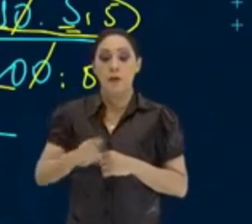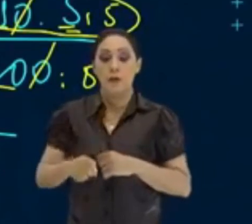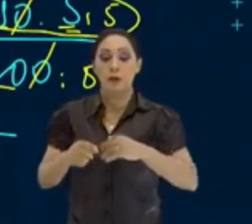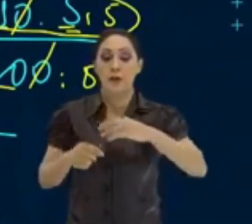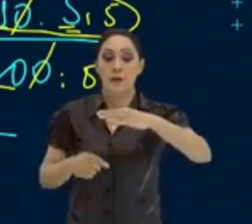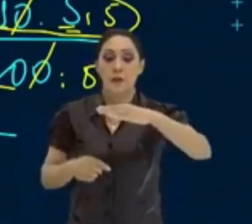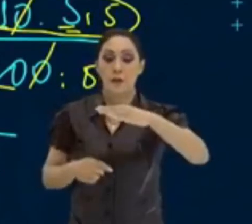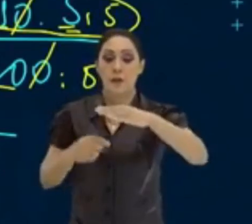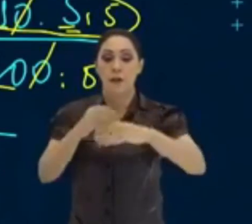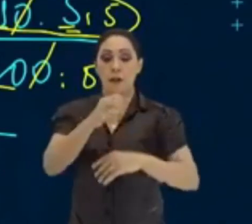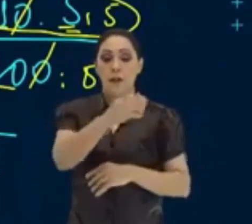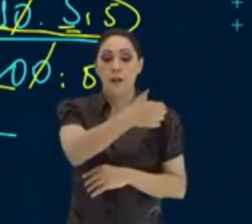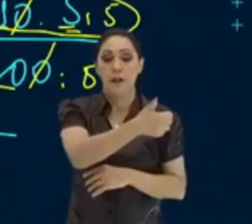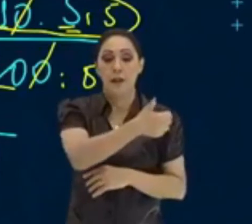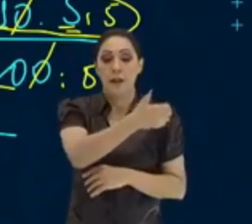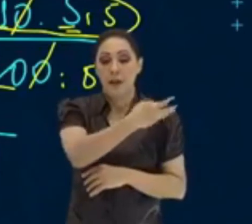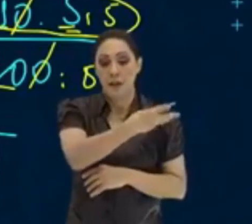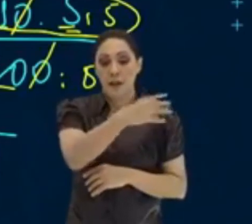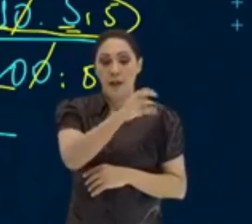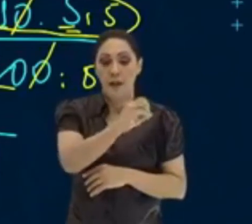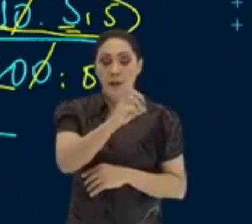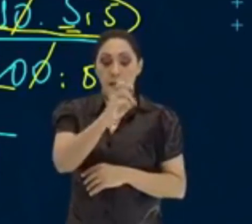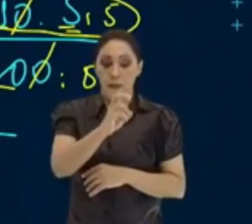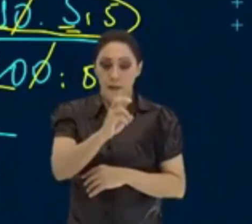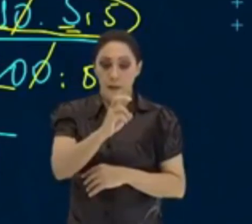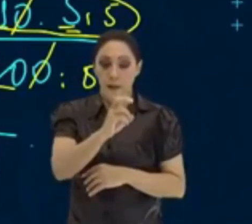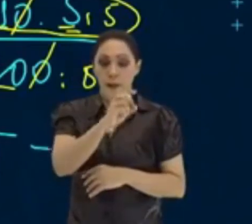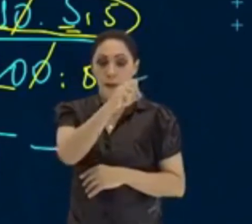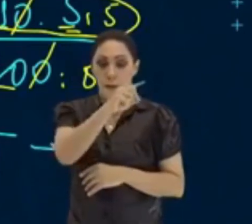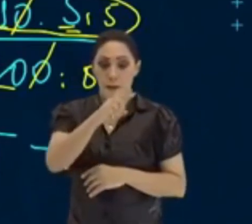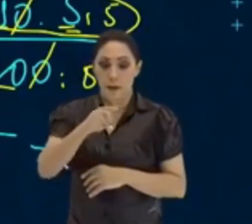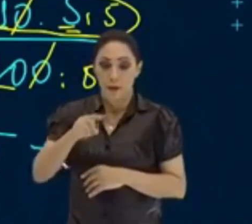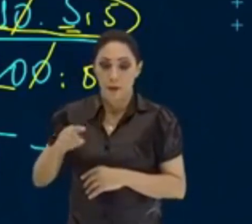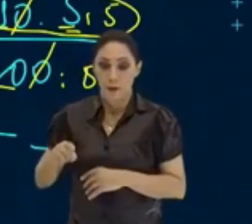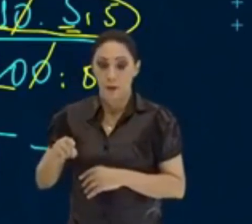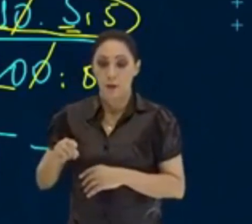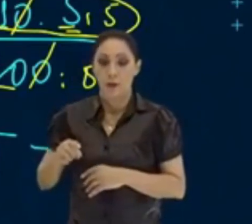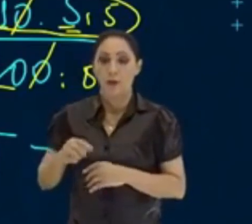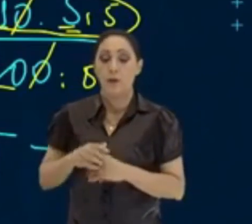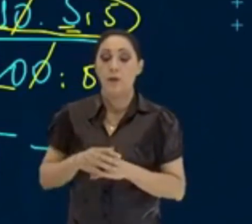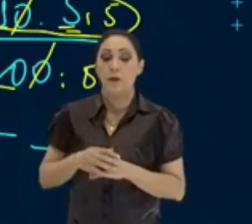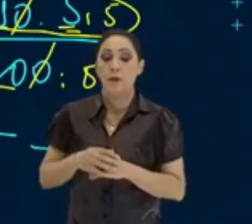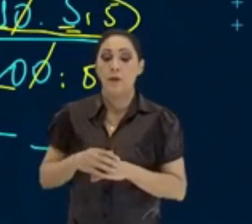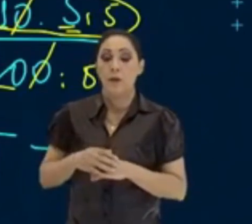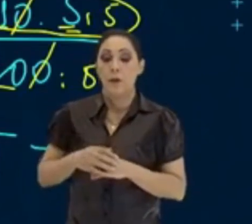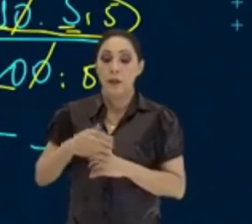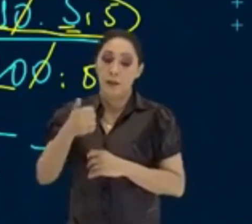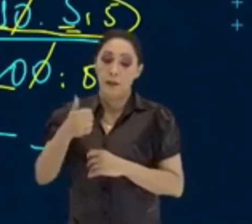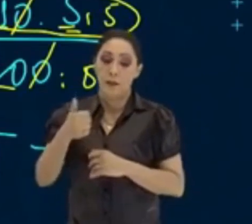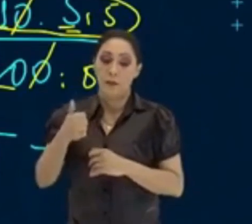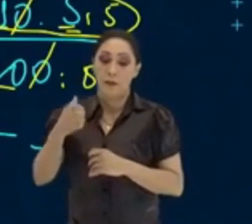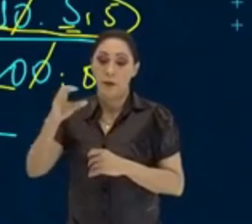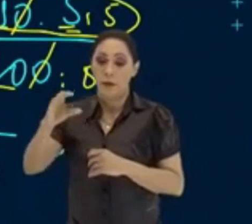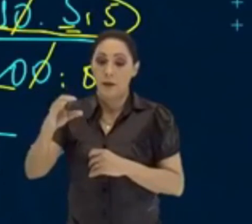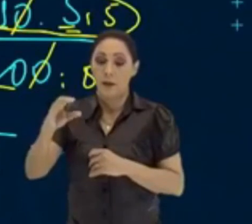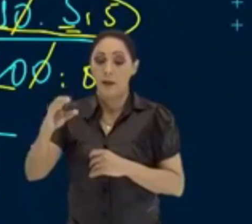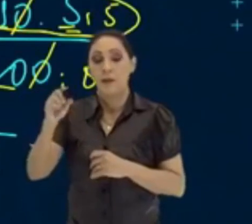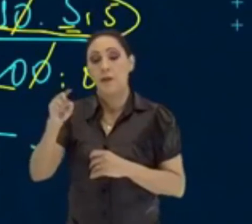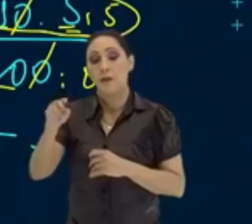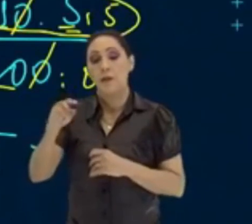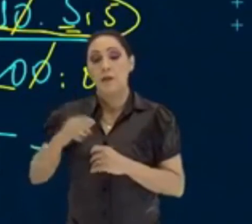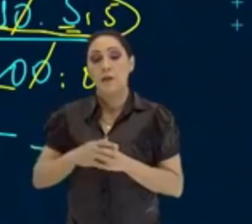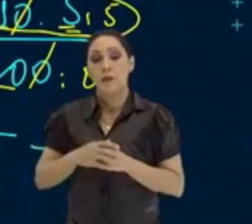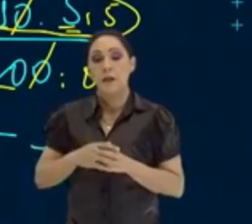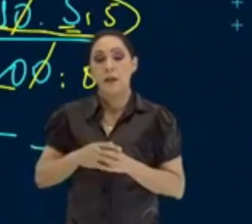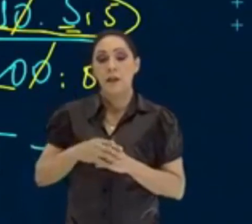O que é que você vai ter? Capital vezes 1, você vai ter o C. C vezes 1 vai ter C. 305 vezes